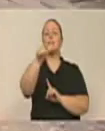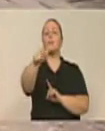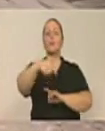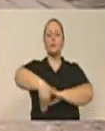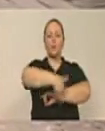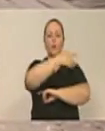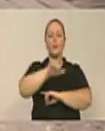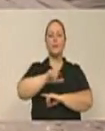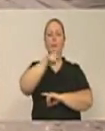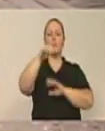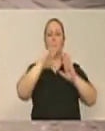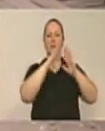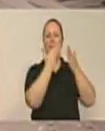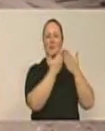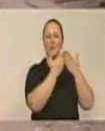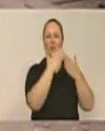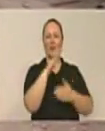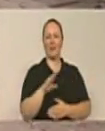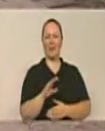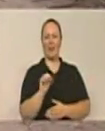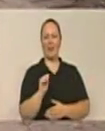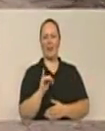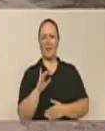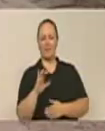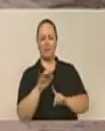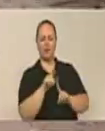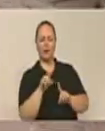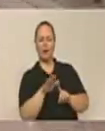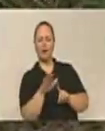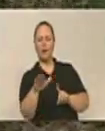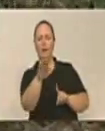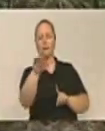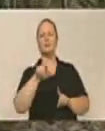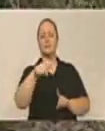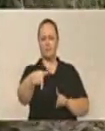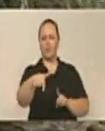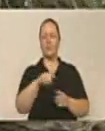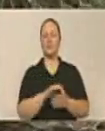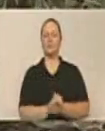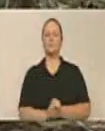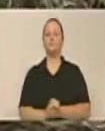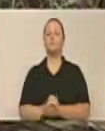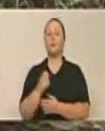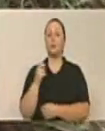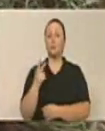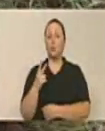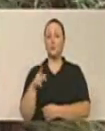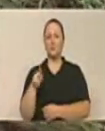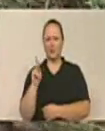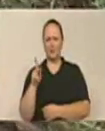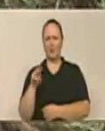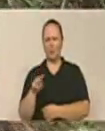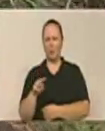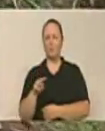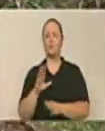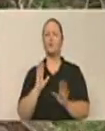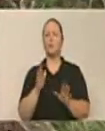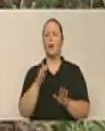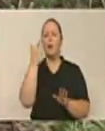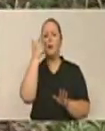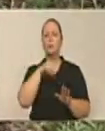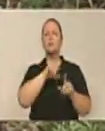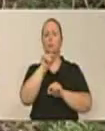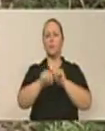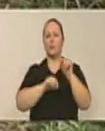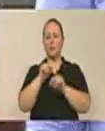aqui também, que é bom lembrar que até o CAIC, cerca de dois quilômetros, ainda conseguimos na gestão do ex-prefeito Décio Lima.